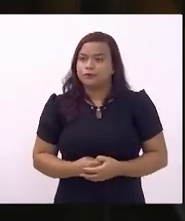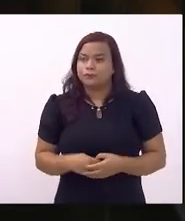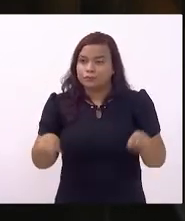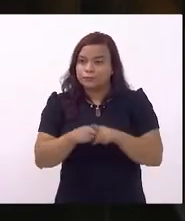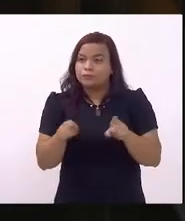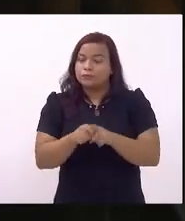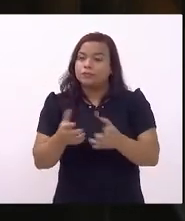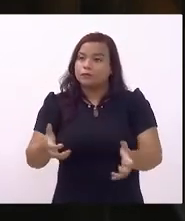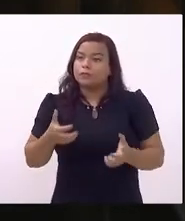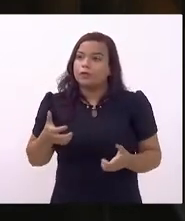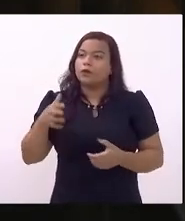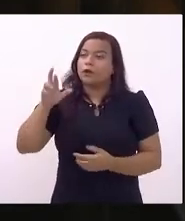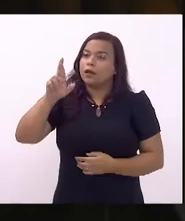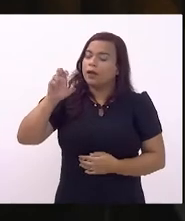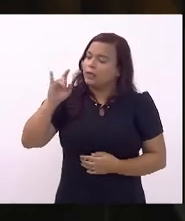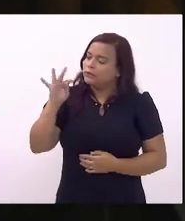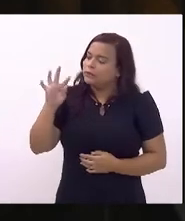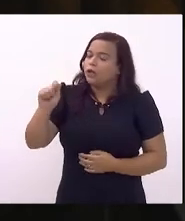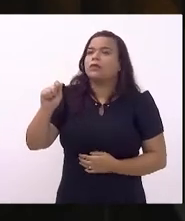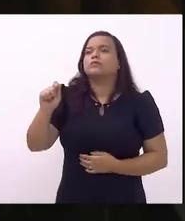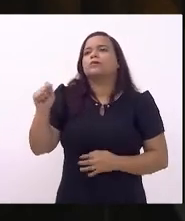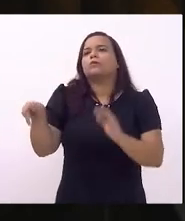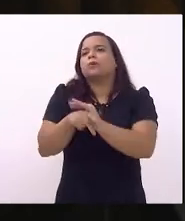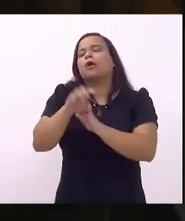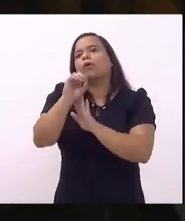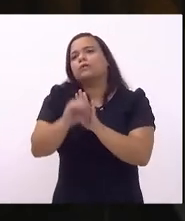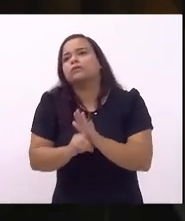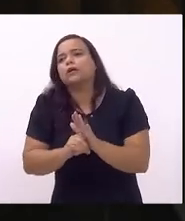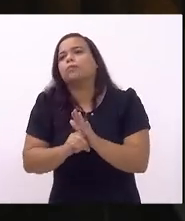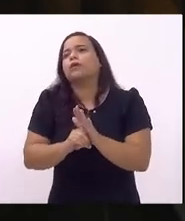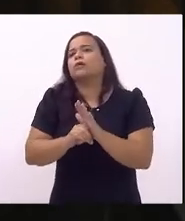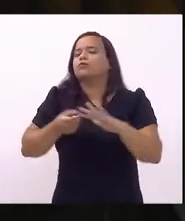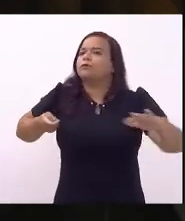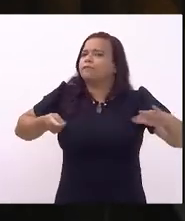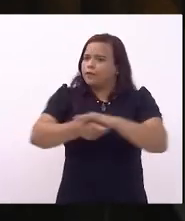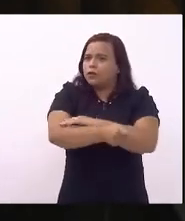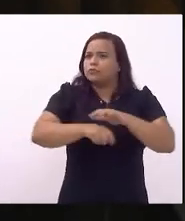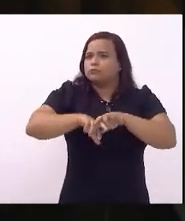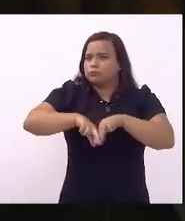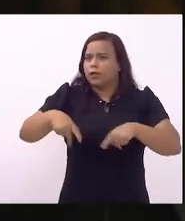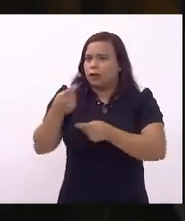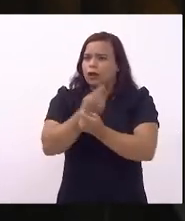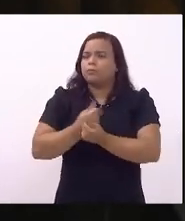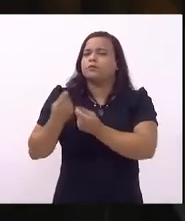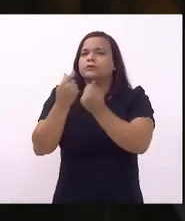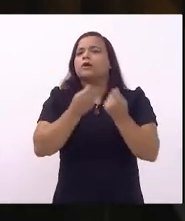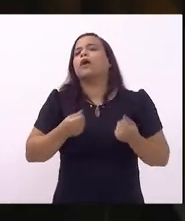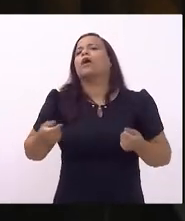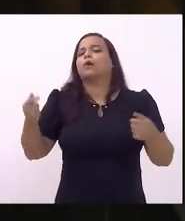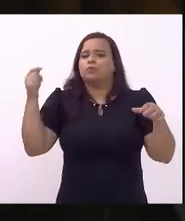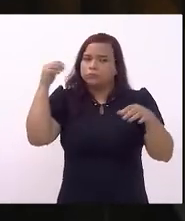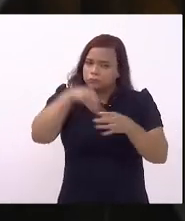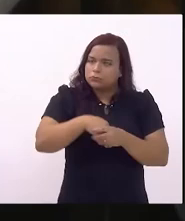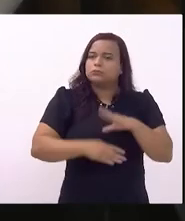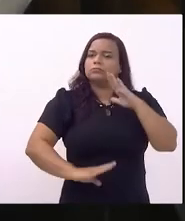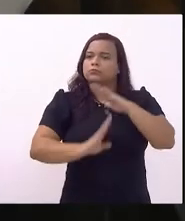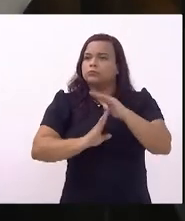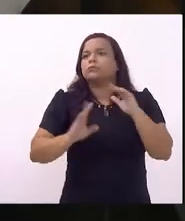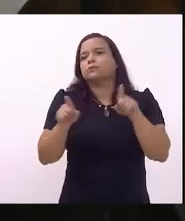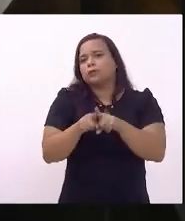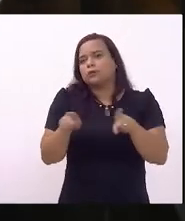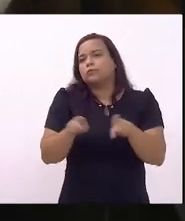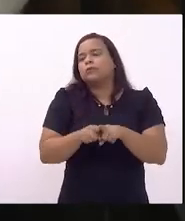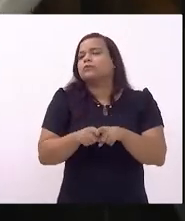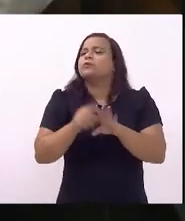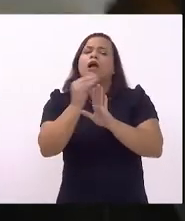as receitas de orçamento de investimento de capital entre também no teto de gastos ora como é que vai ter